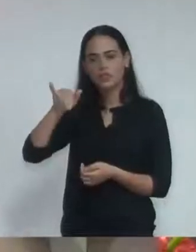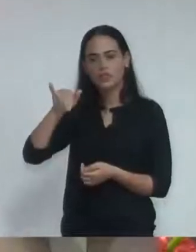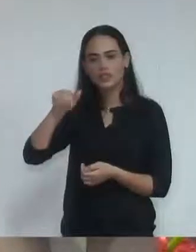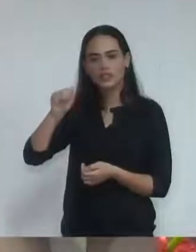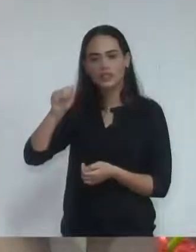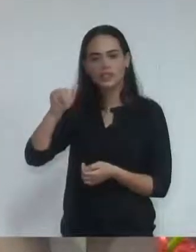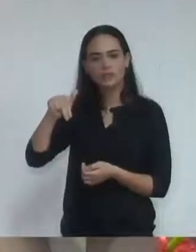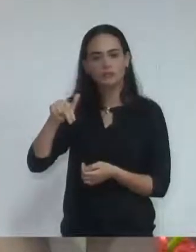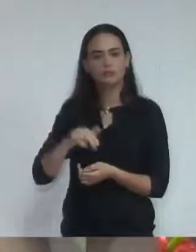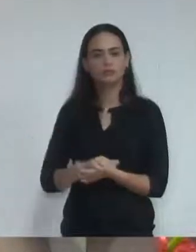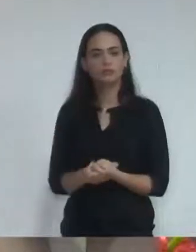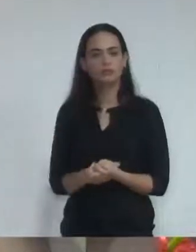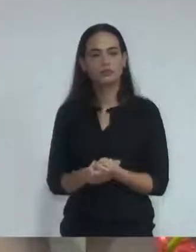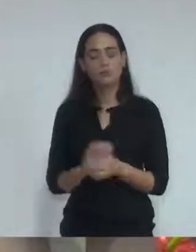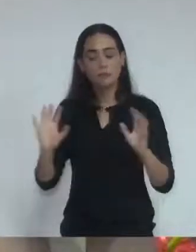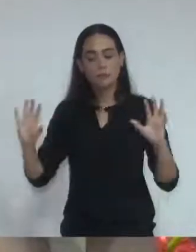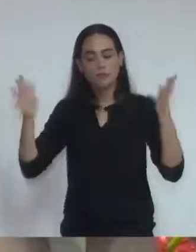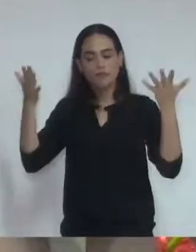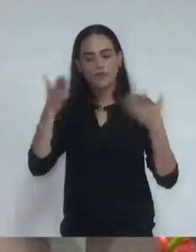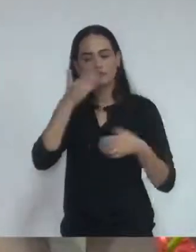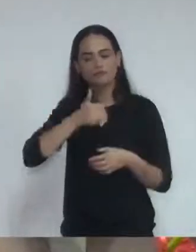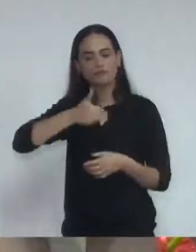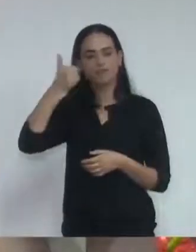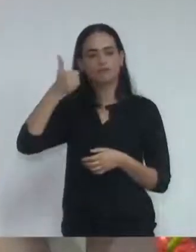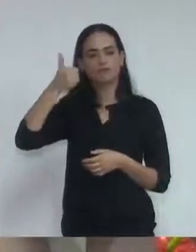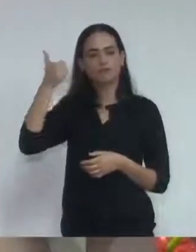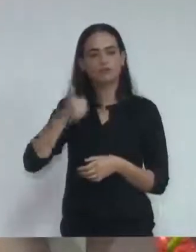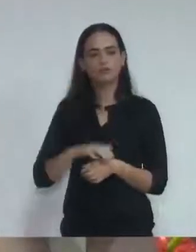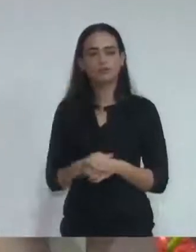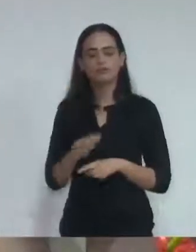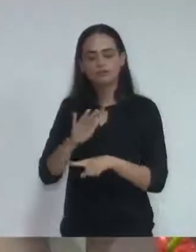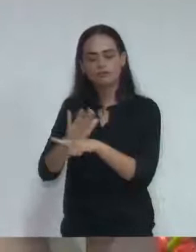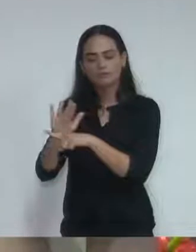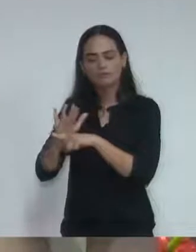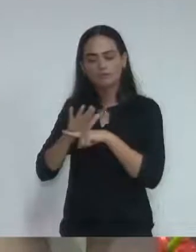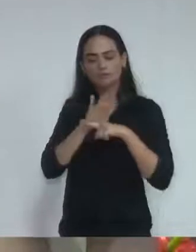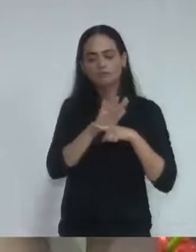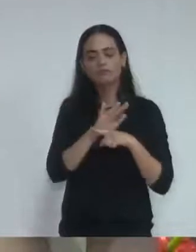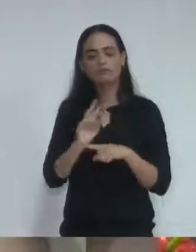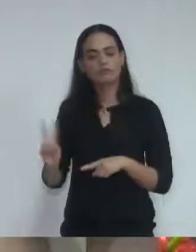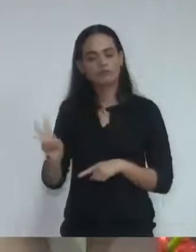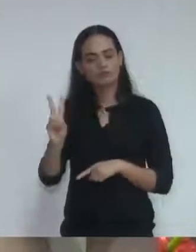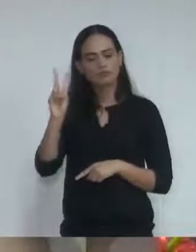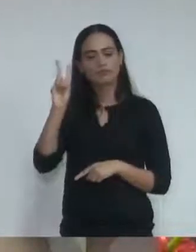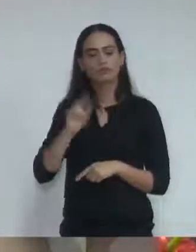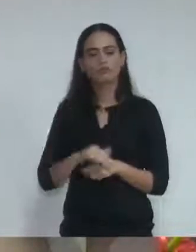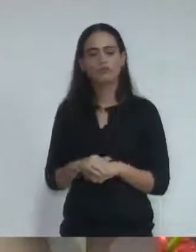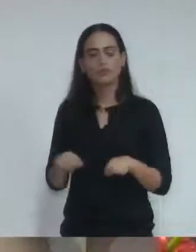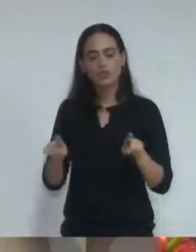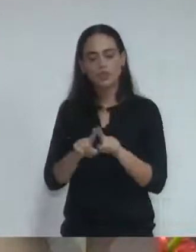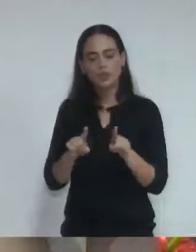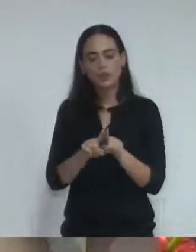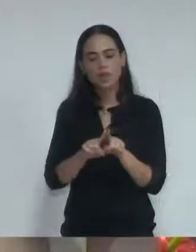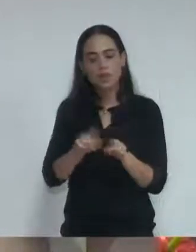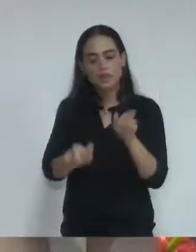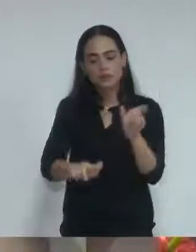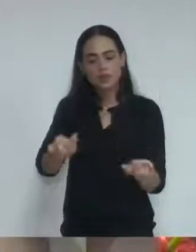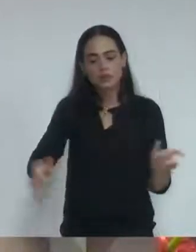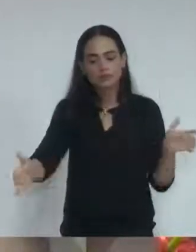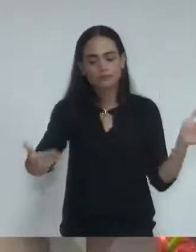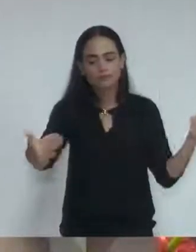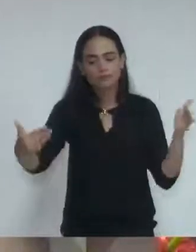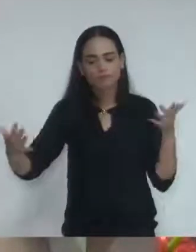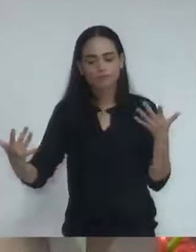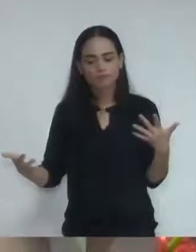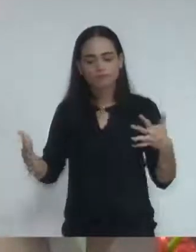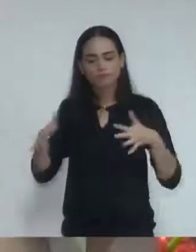É uma festa maravilhosa, que agrega valores, que integra as pessoas, nossa comunidade. Essa foi a